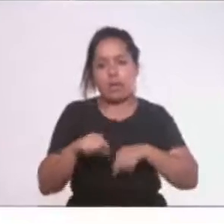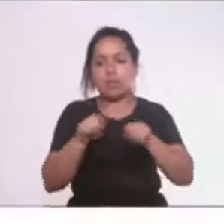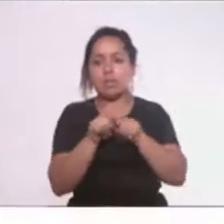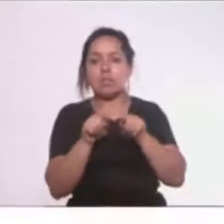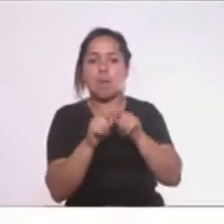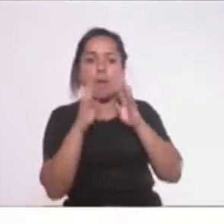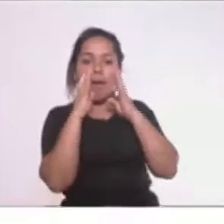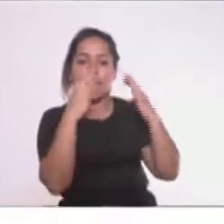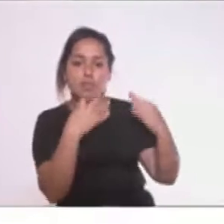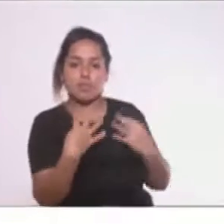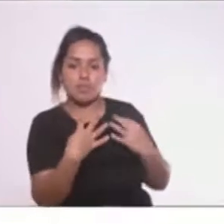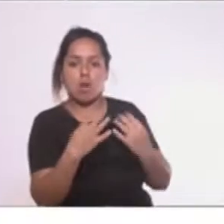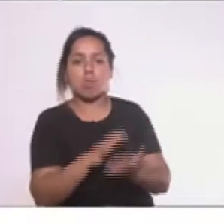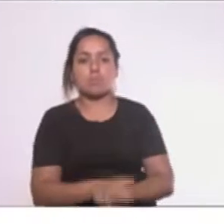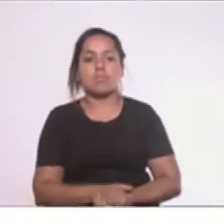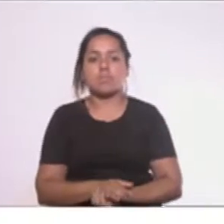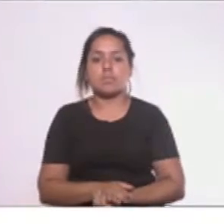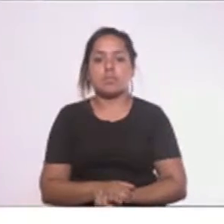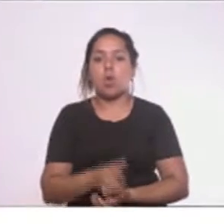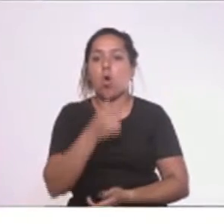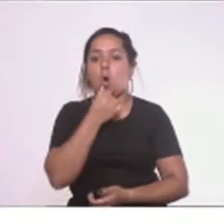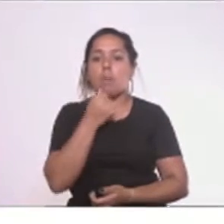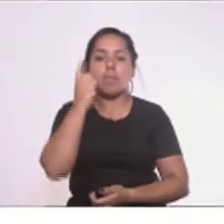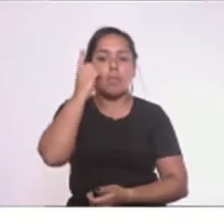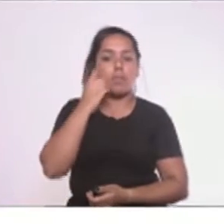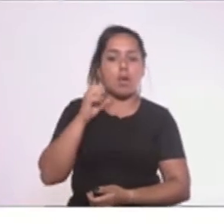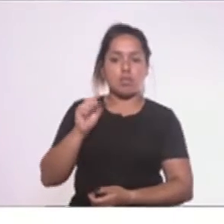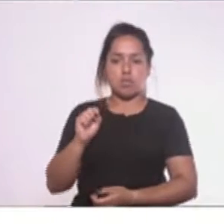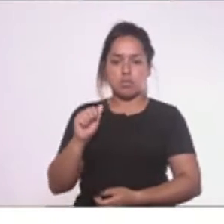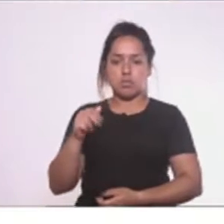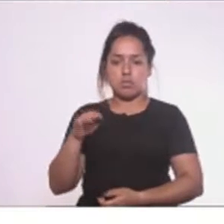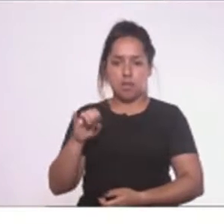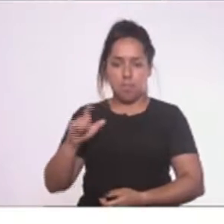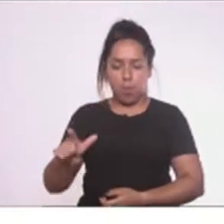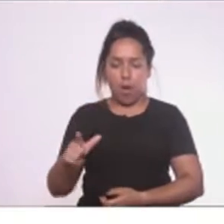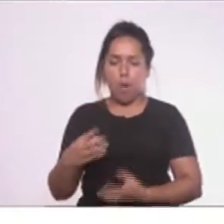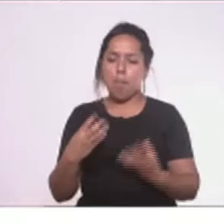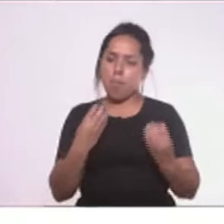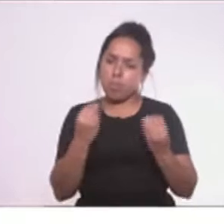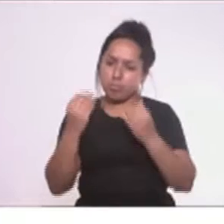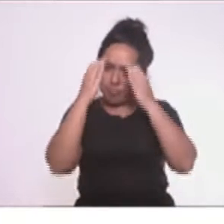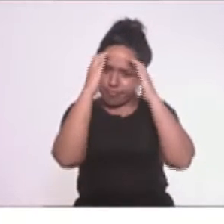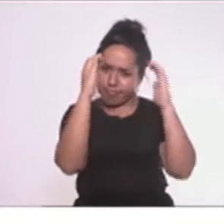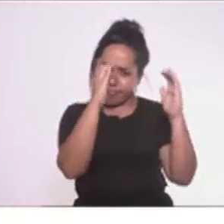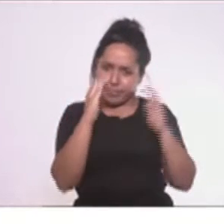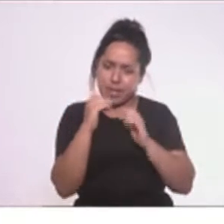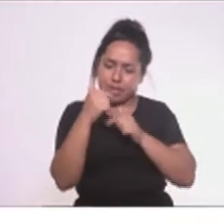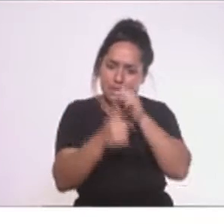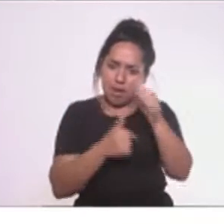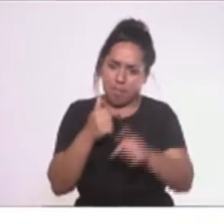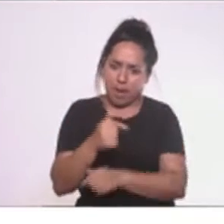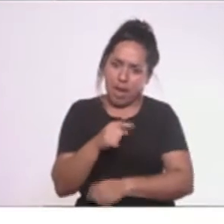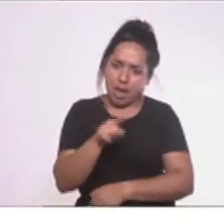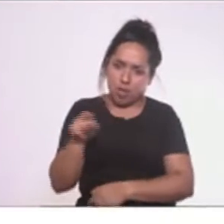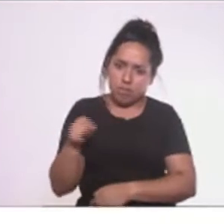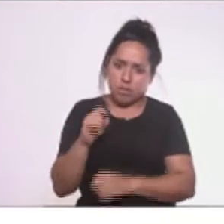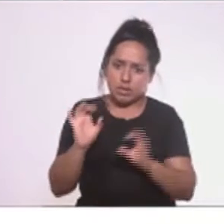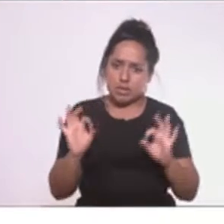Presidente, tem sido uma honra trabalhar com V. Exª junto na mesa diretora.